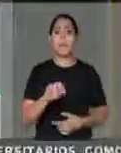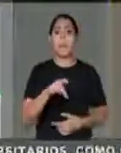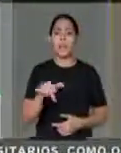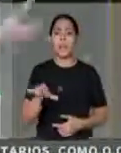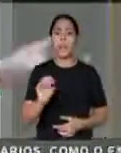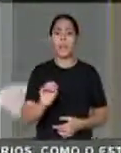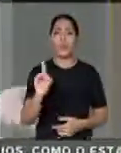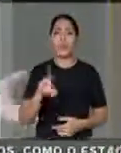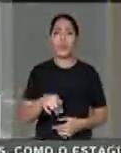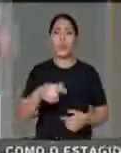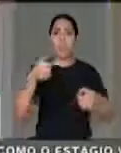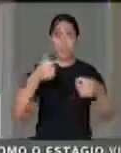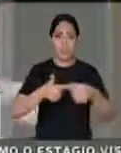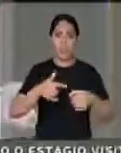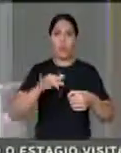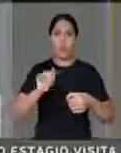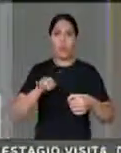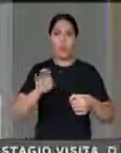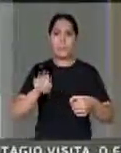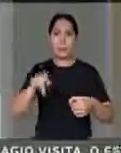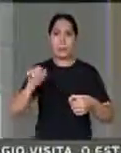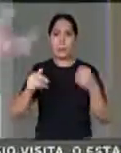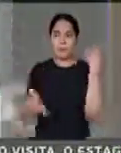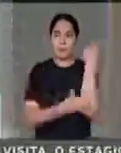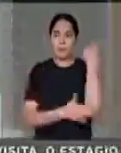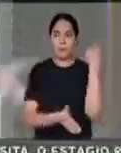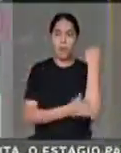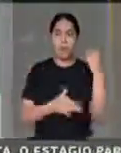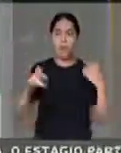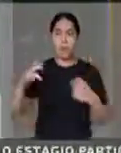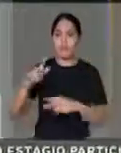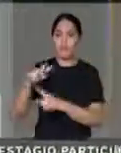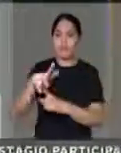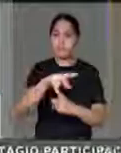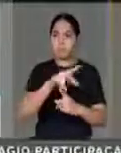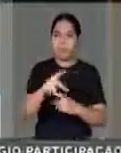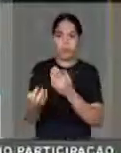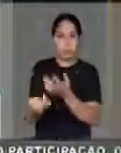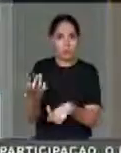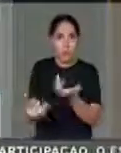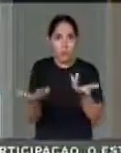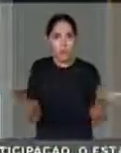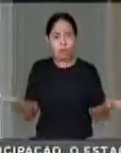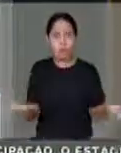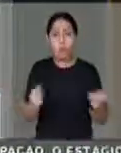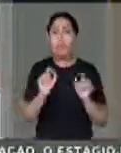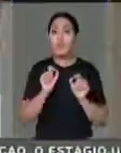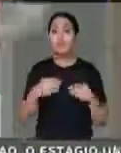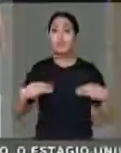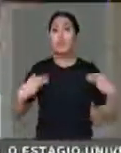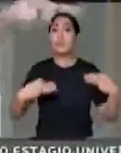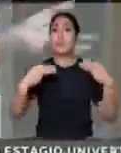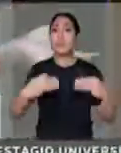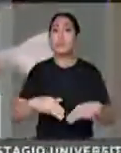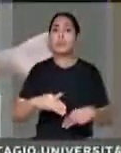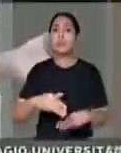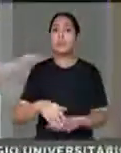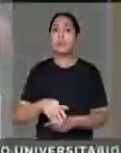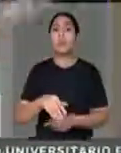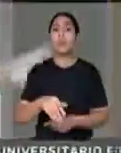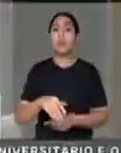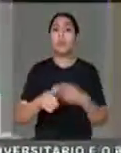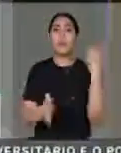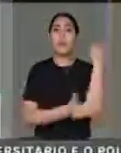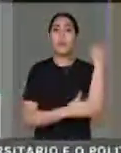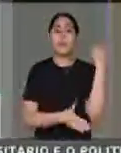helicópteros do Ibama para fiscalizar e o que o ministro do Meio Ambiente fez foi lá conversar